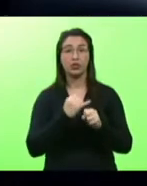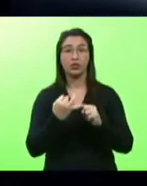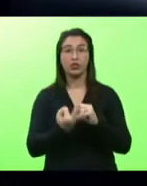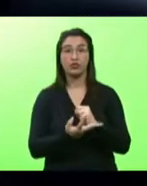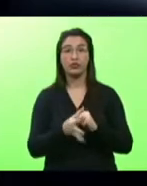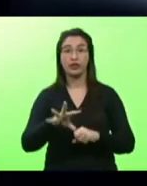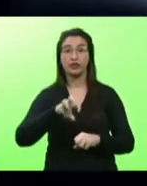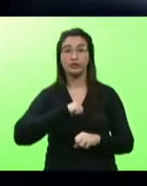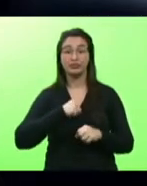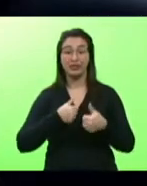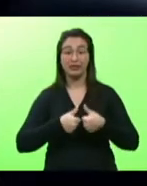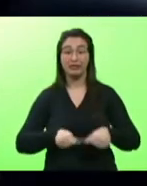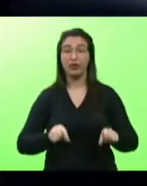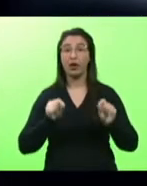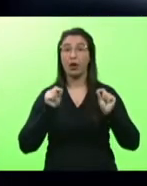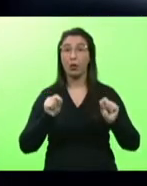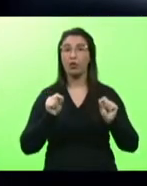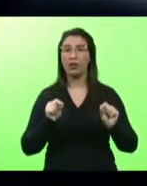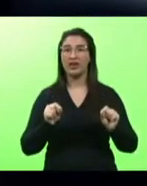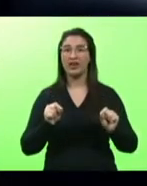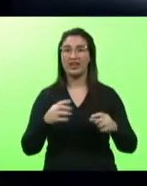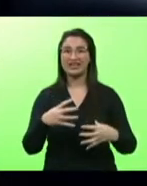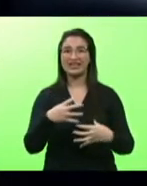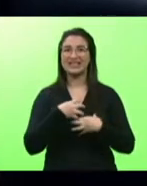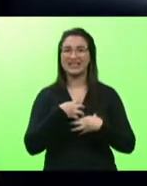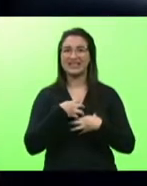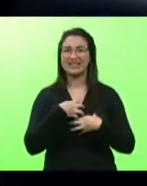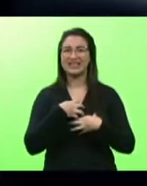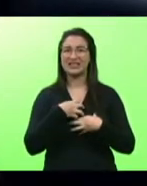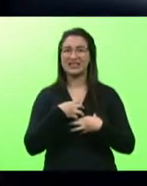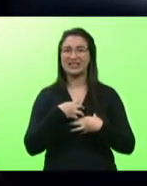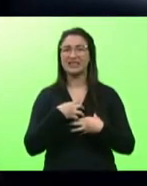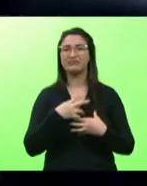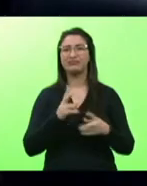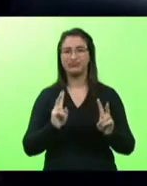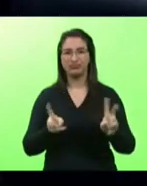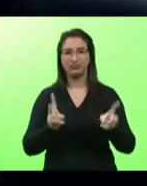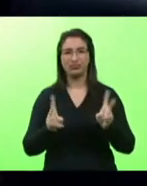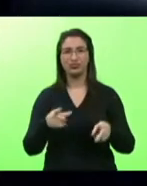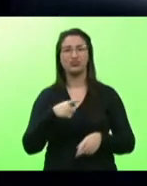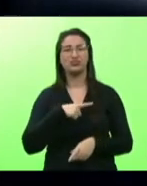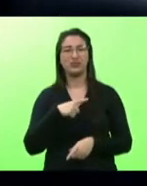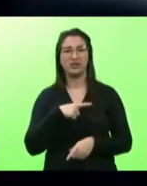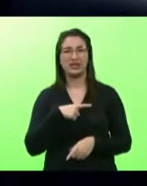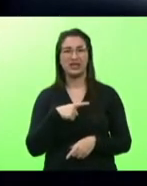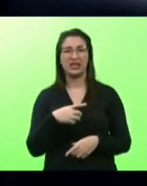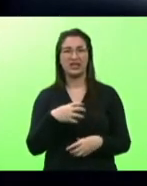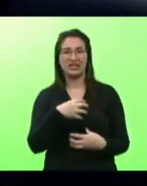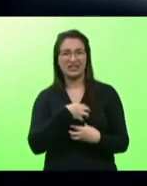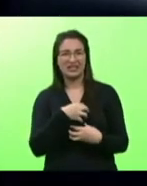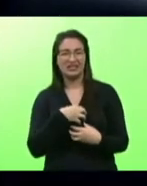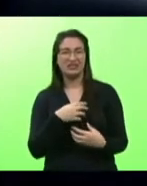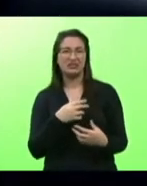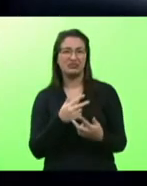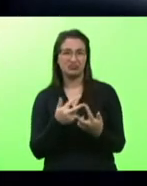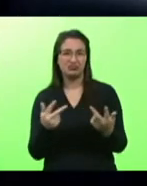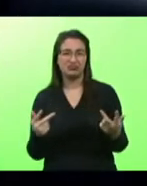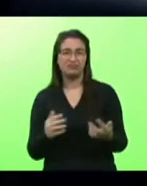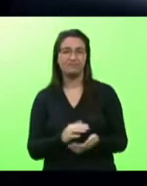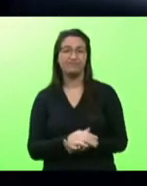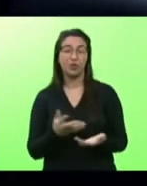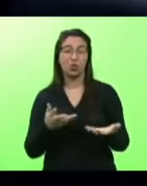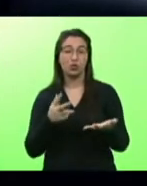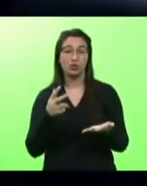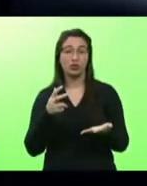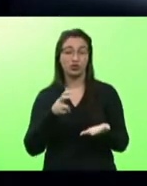depois destas reuniões da manhã ainda pela parte da manhã de participar de uma conversa uma live